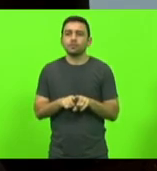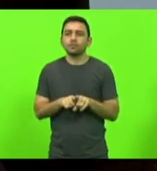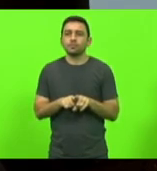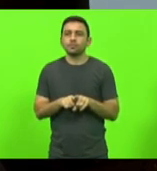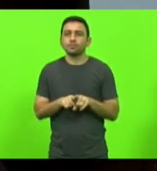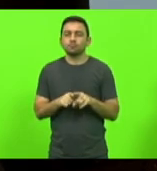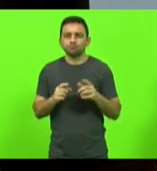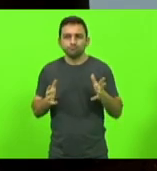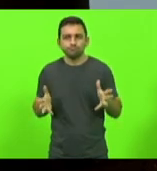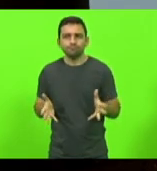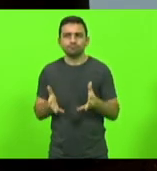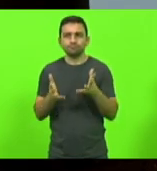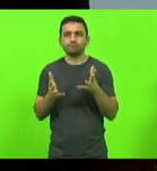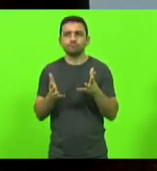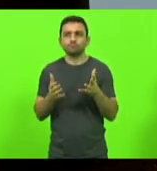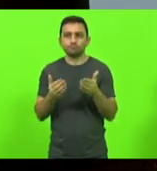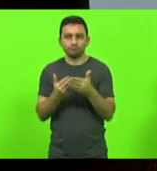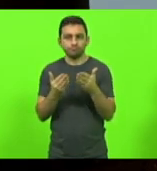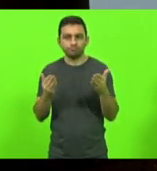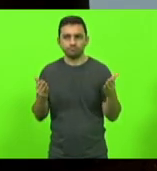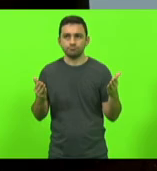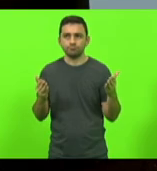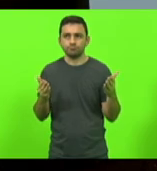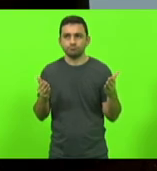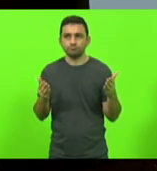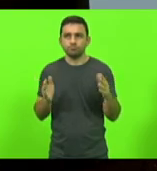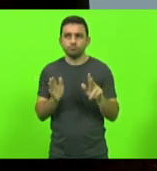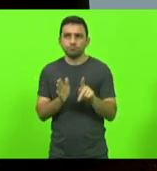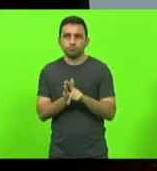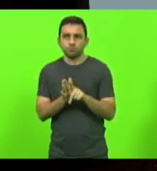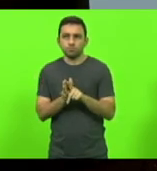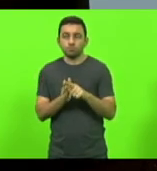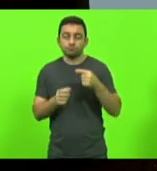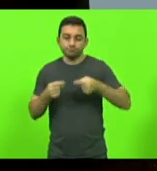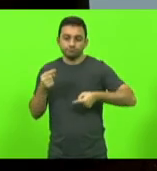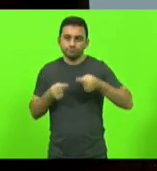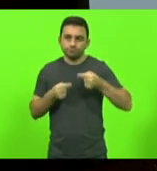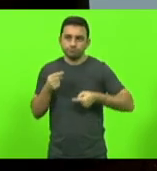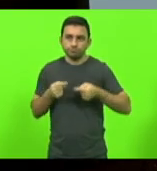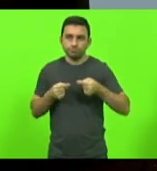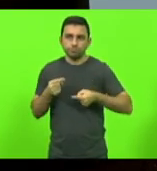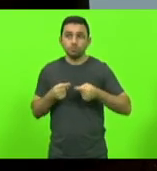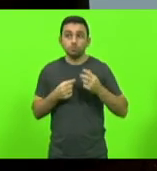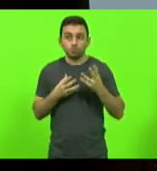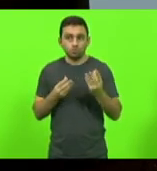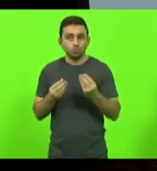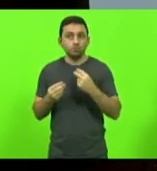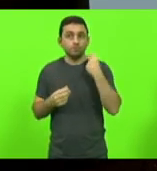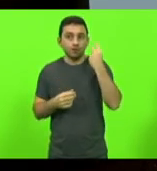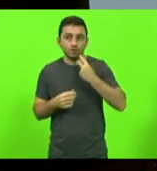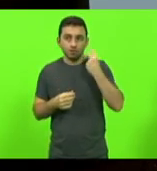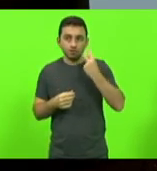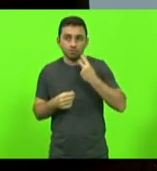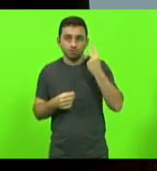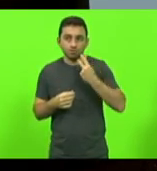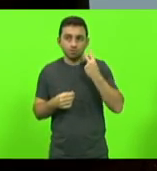impulsionados pela discussão, muitos vereadores